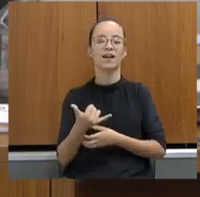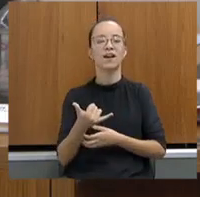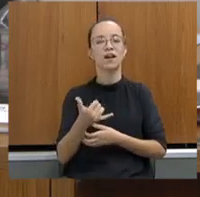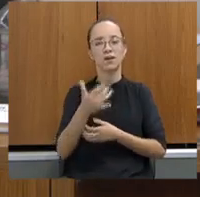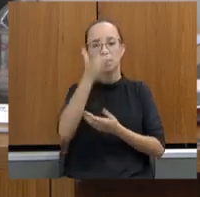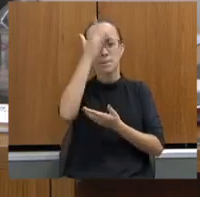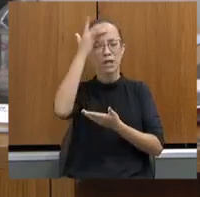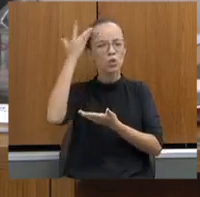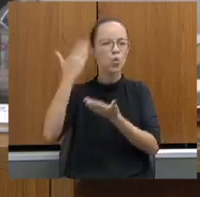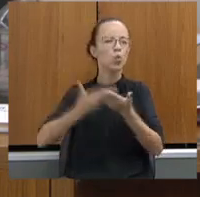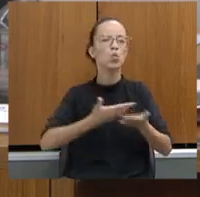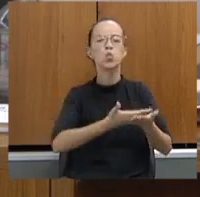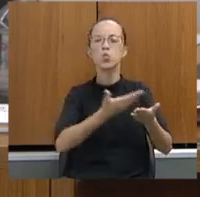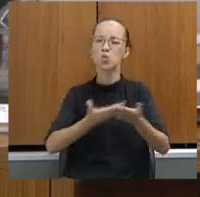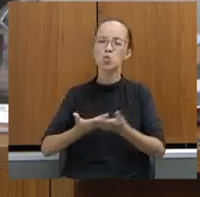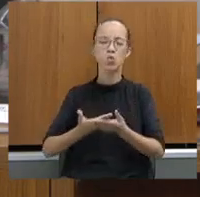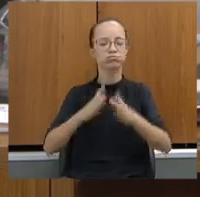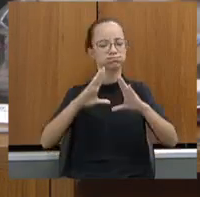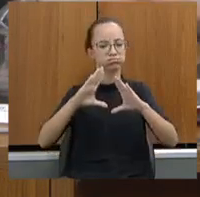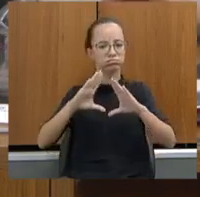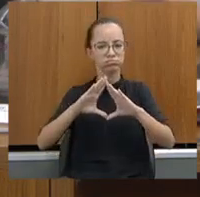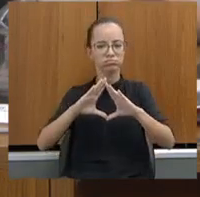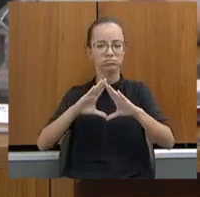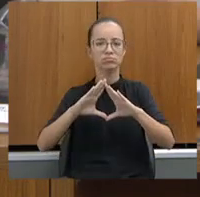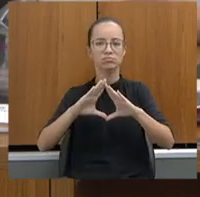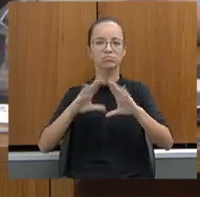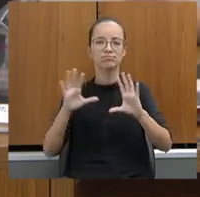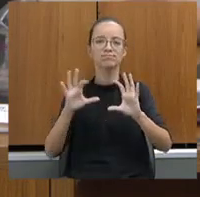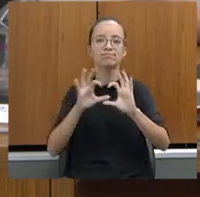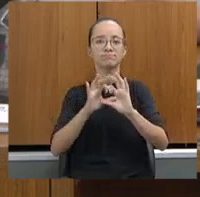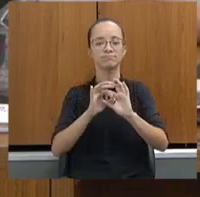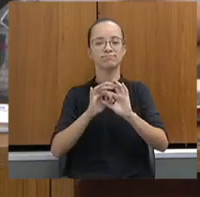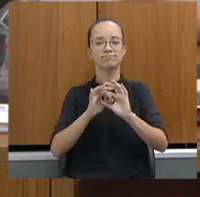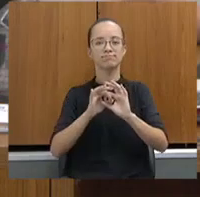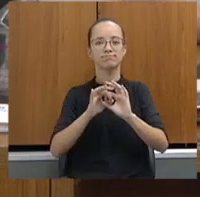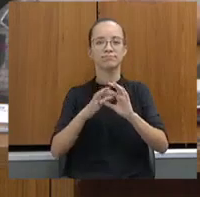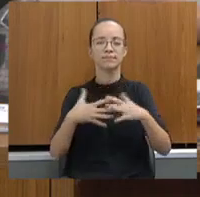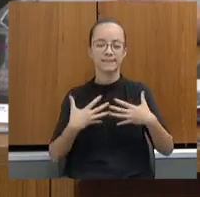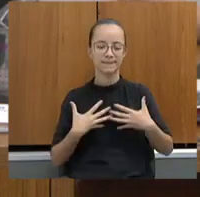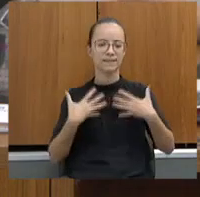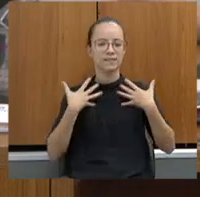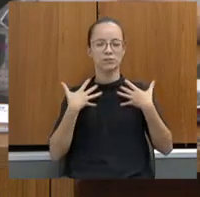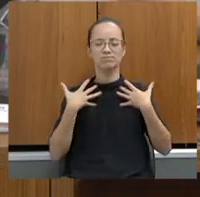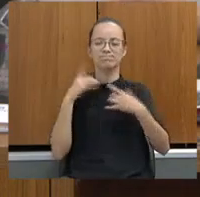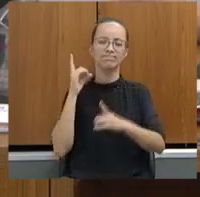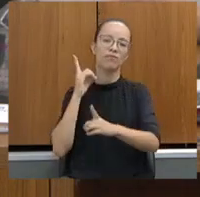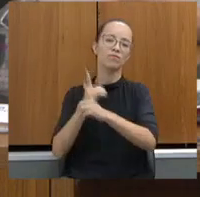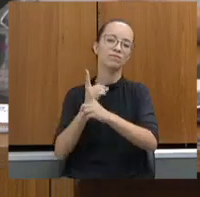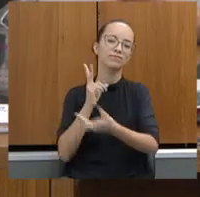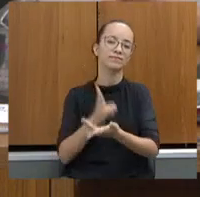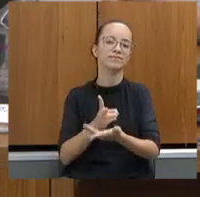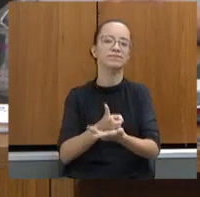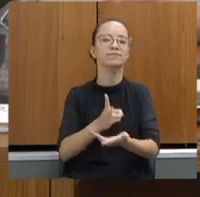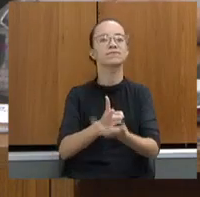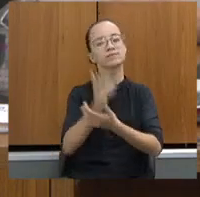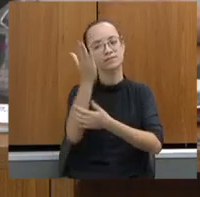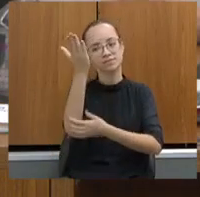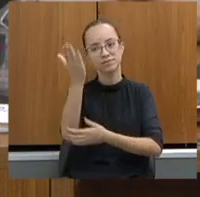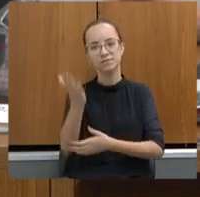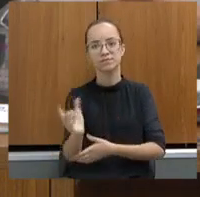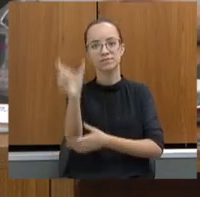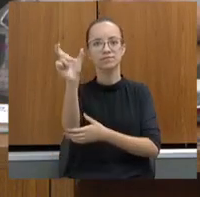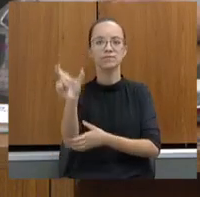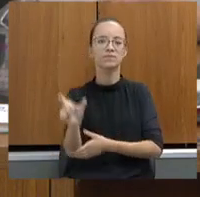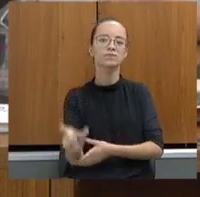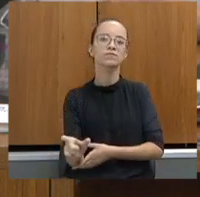na Assembleia Legislativa, uma satisfação sempre encontrar com essa pessoa que